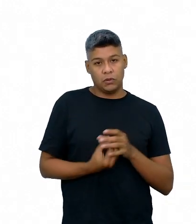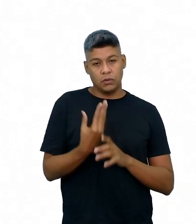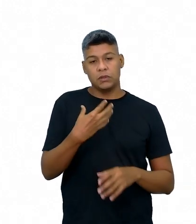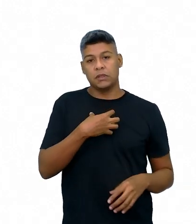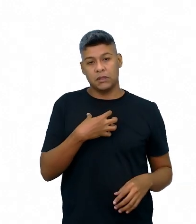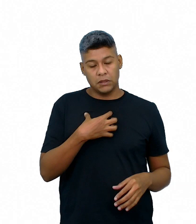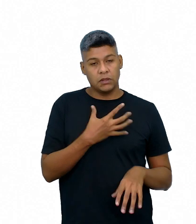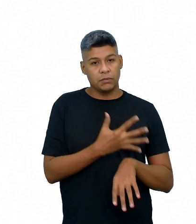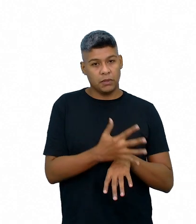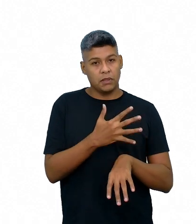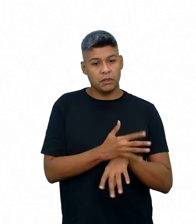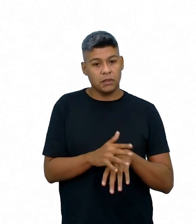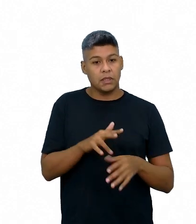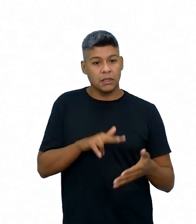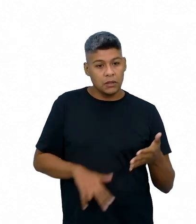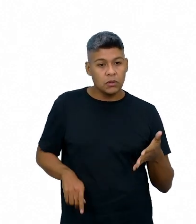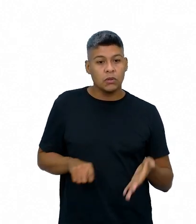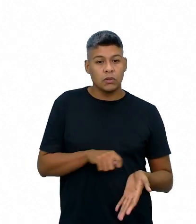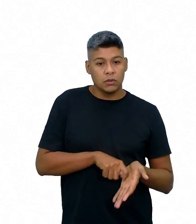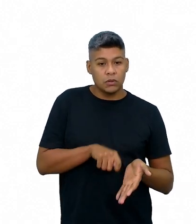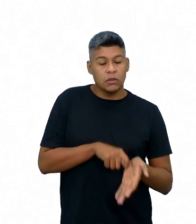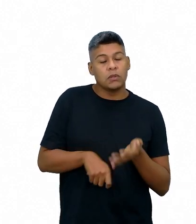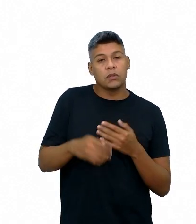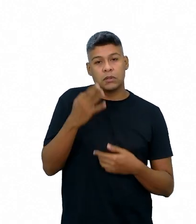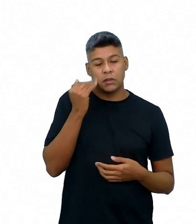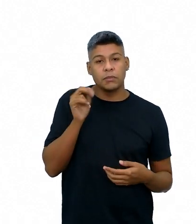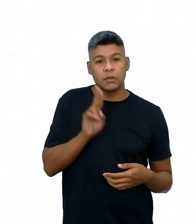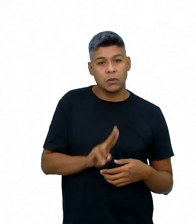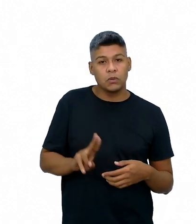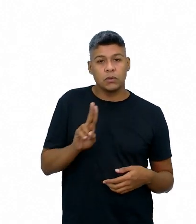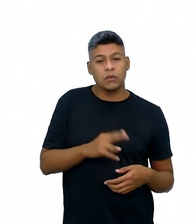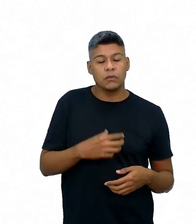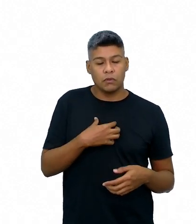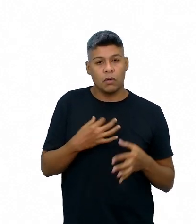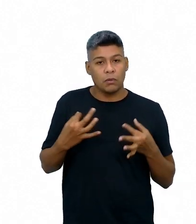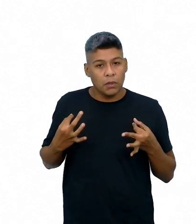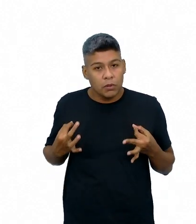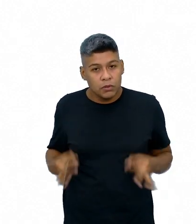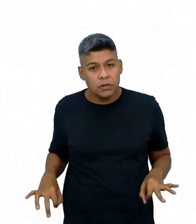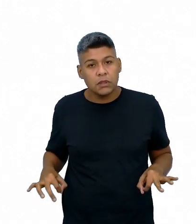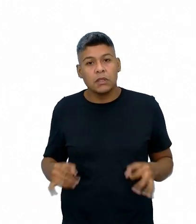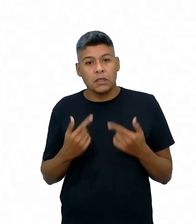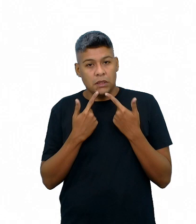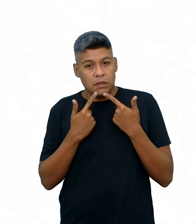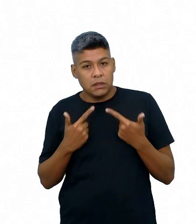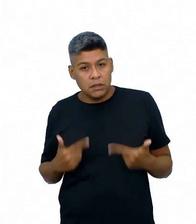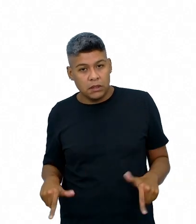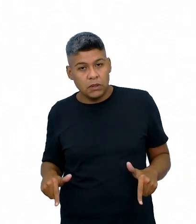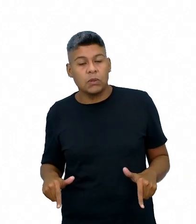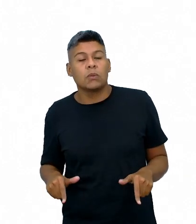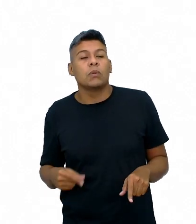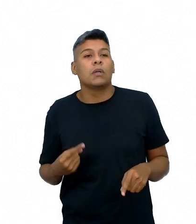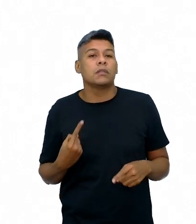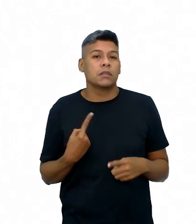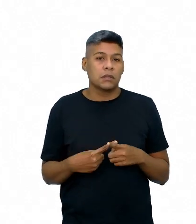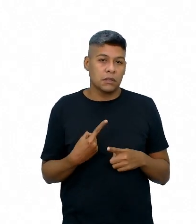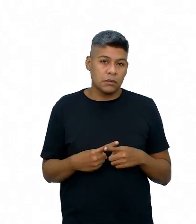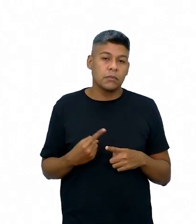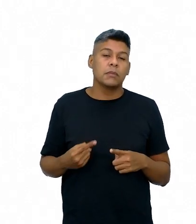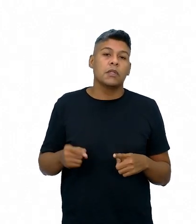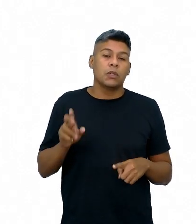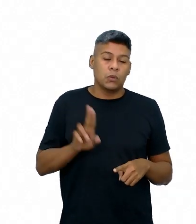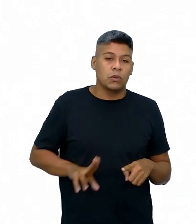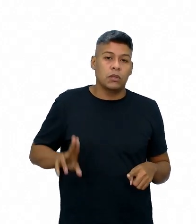práticas de leitura e escrita, saber usar a língua de forma consciente e, assim, dominar os recursos que ela lhes